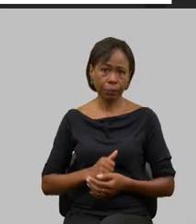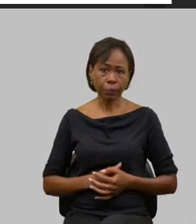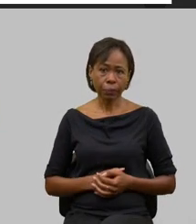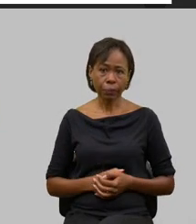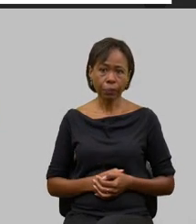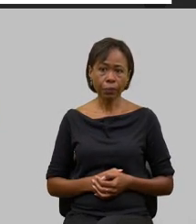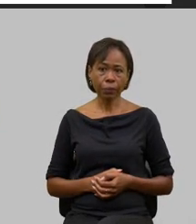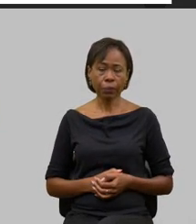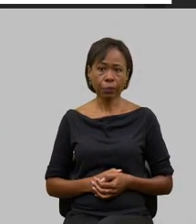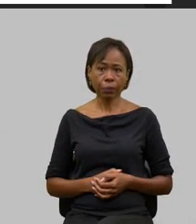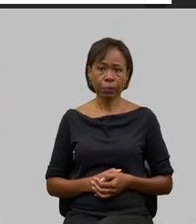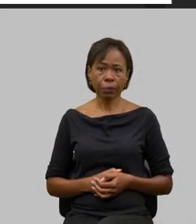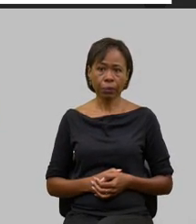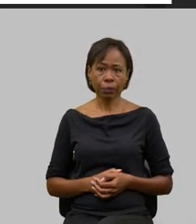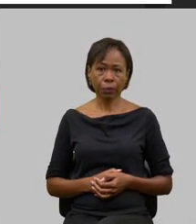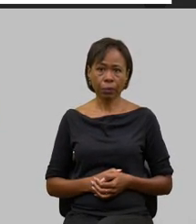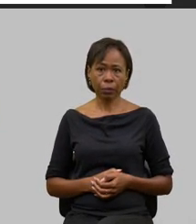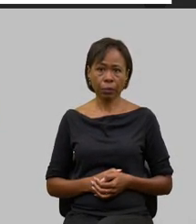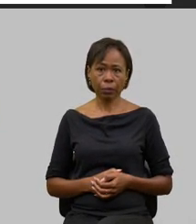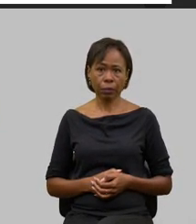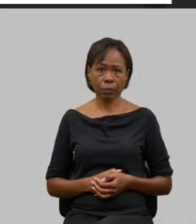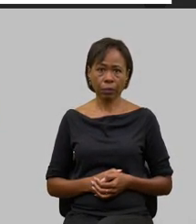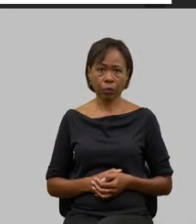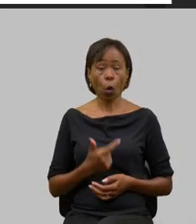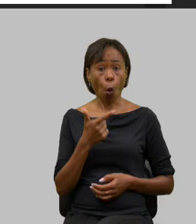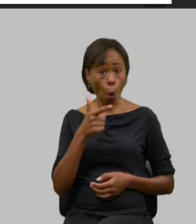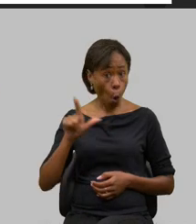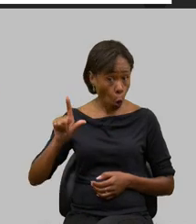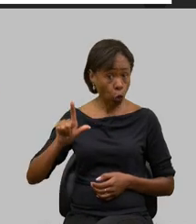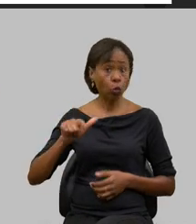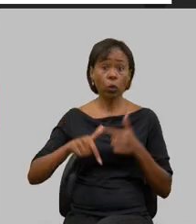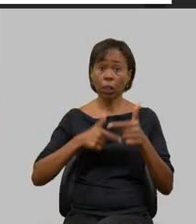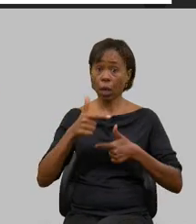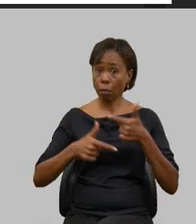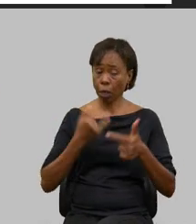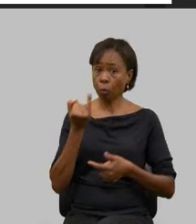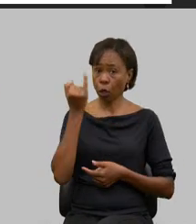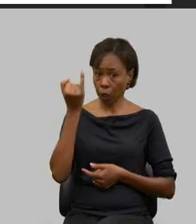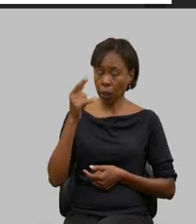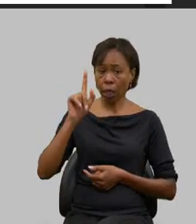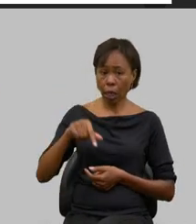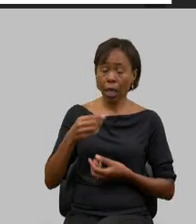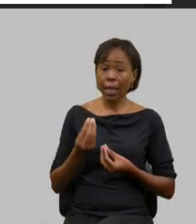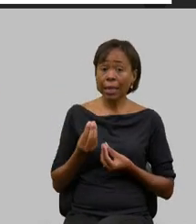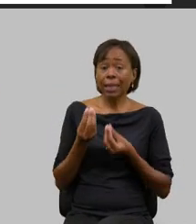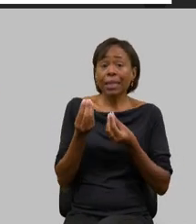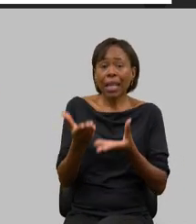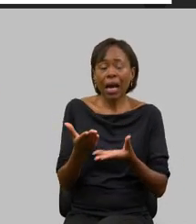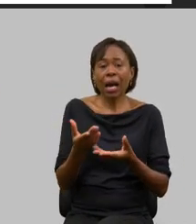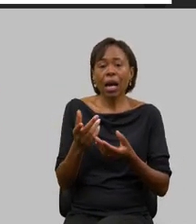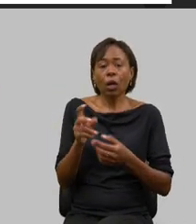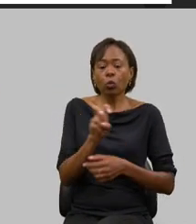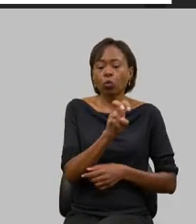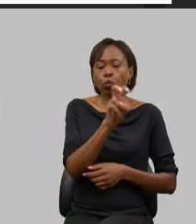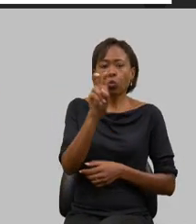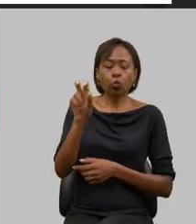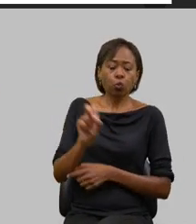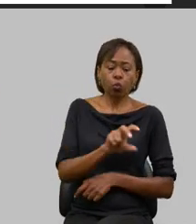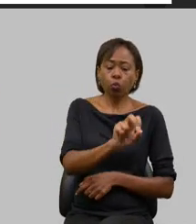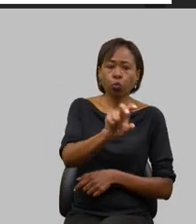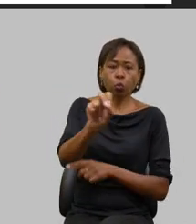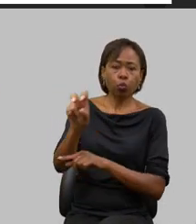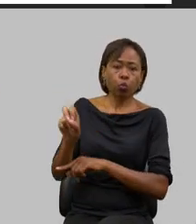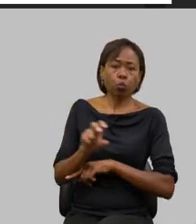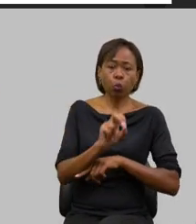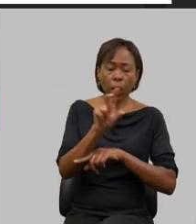agora foi bom outra ação de destaque da CEAPA doação de fertilizantes para recuperação de pastagens degradadas